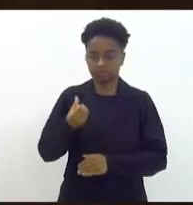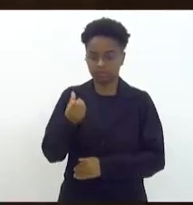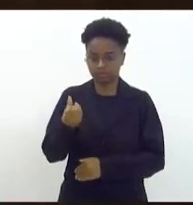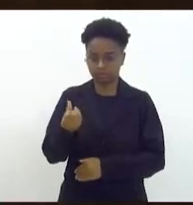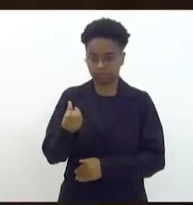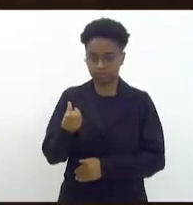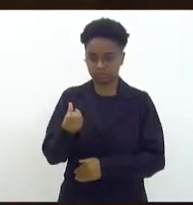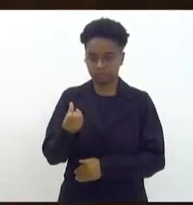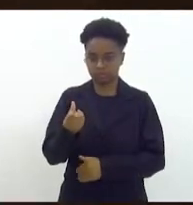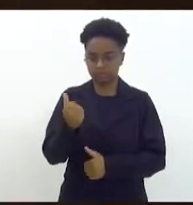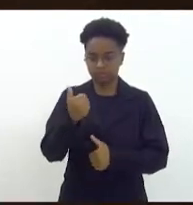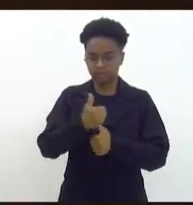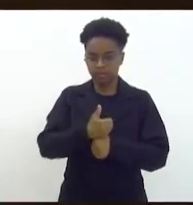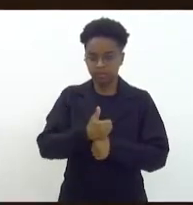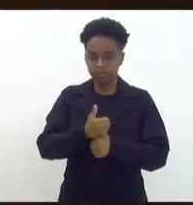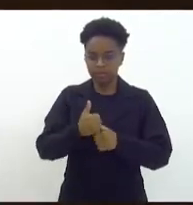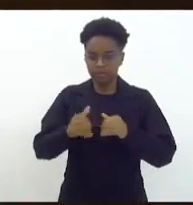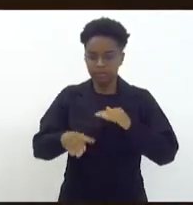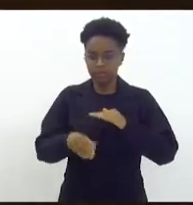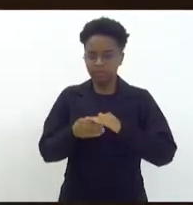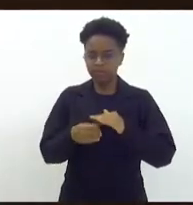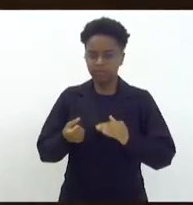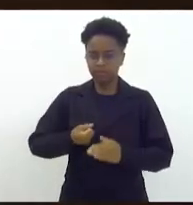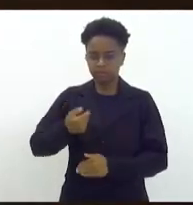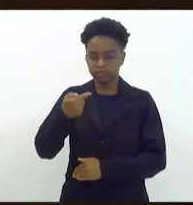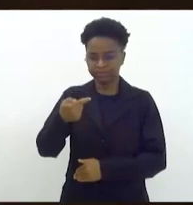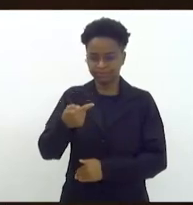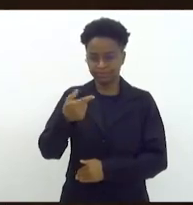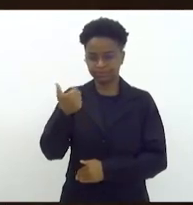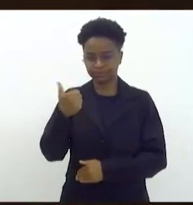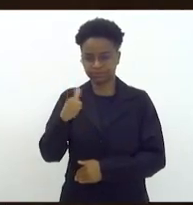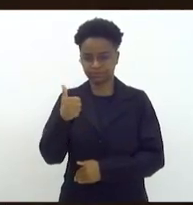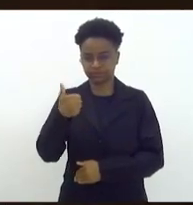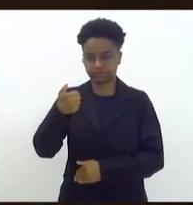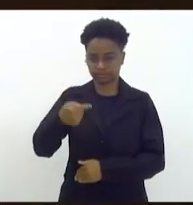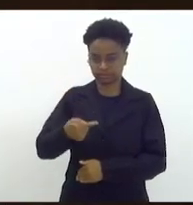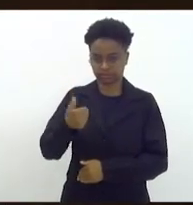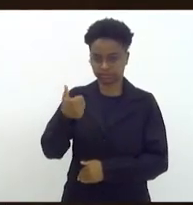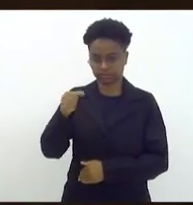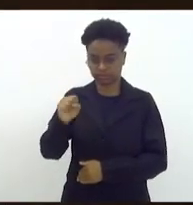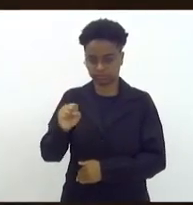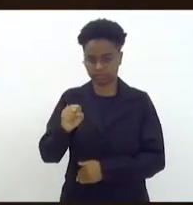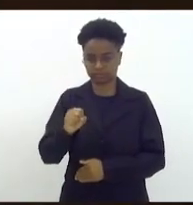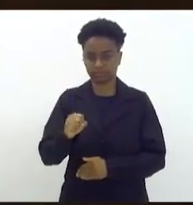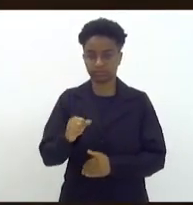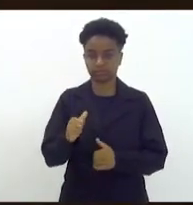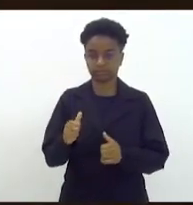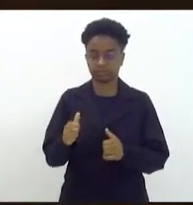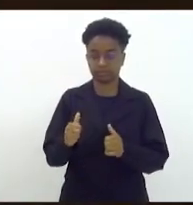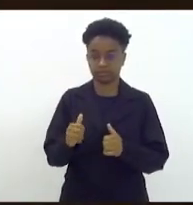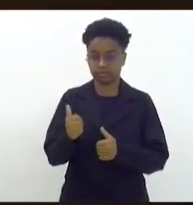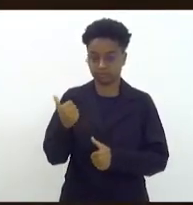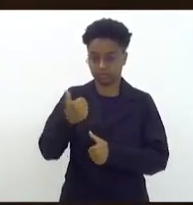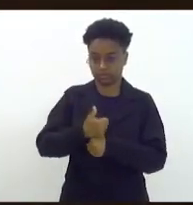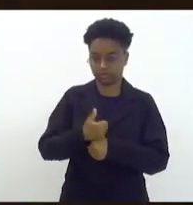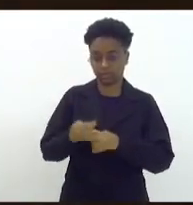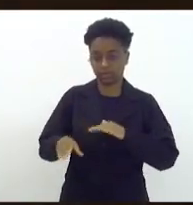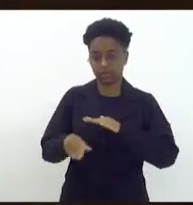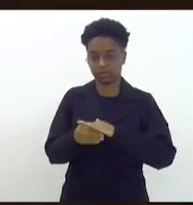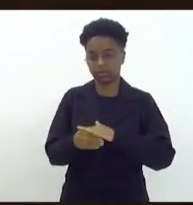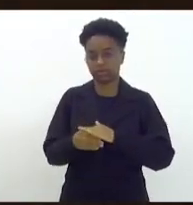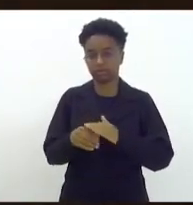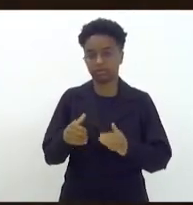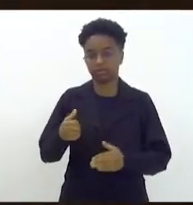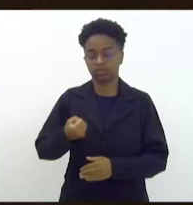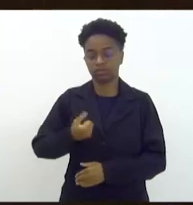favorável com subemenda aglutinativa número 7, 11, 17 e 18, favorável com subemenda aglutinativa, as